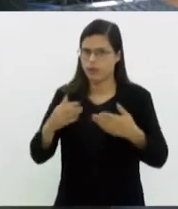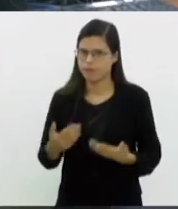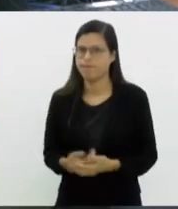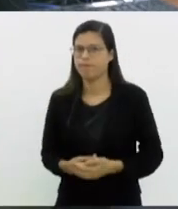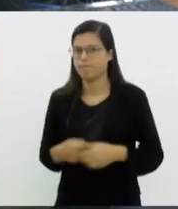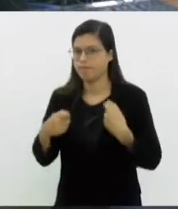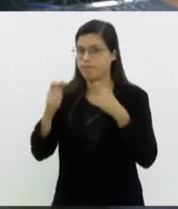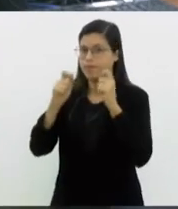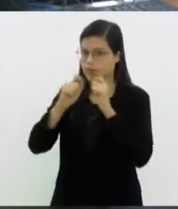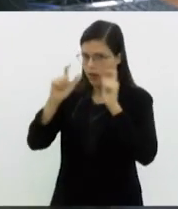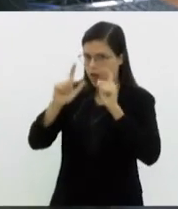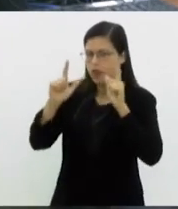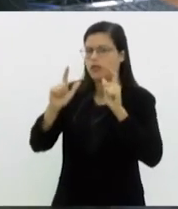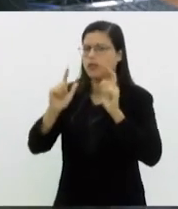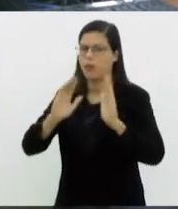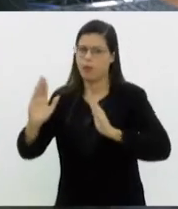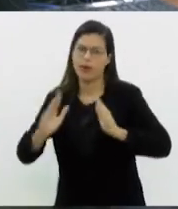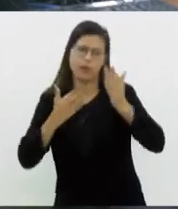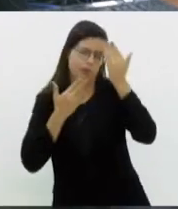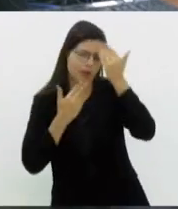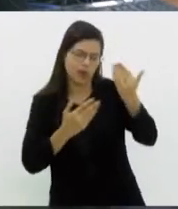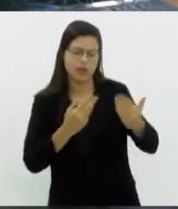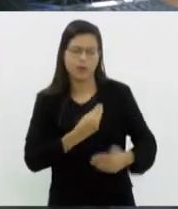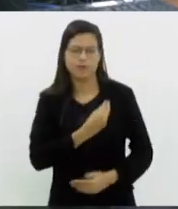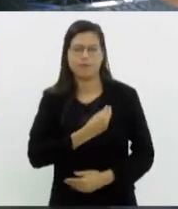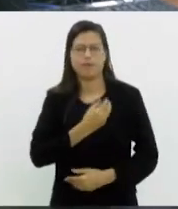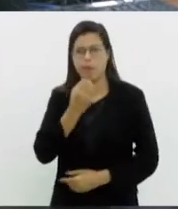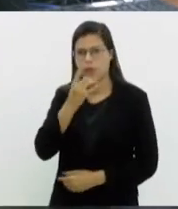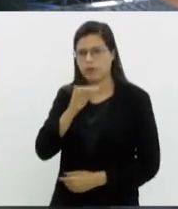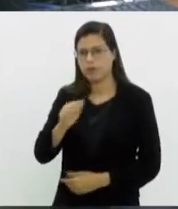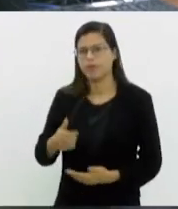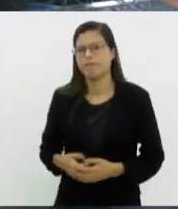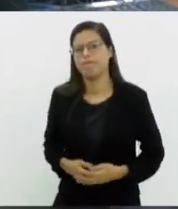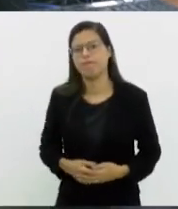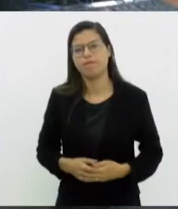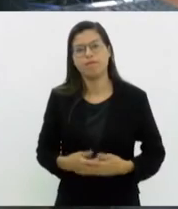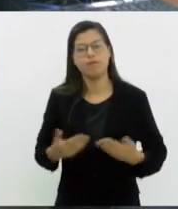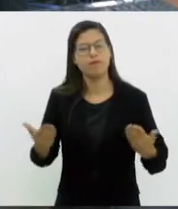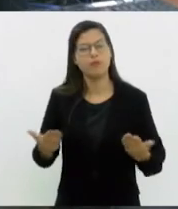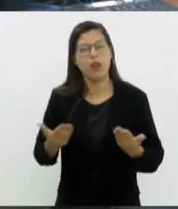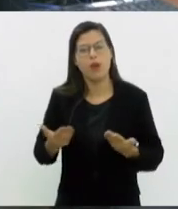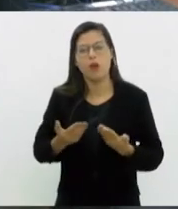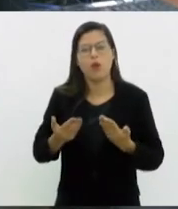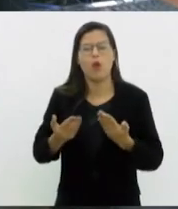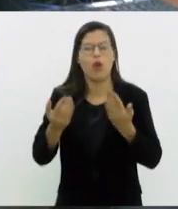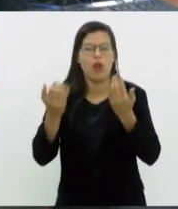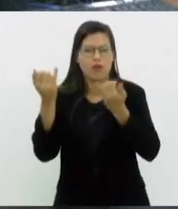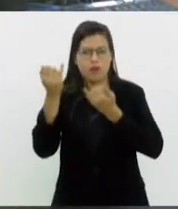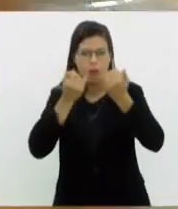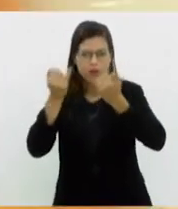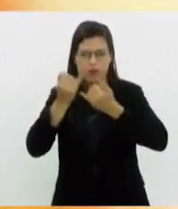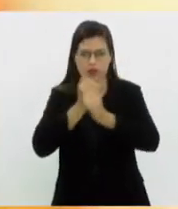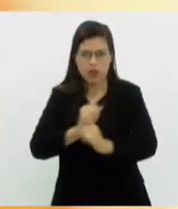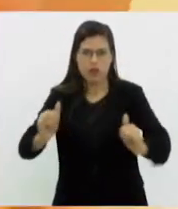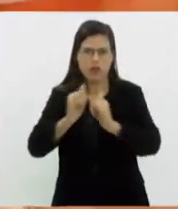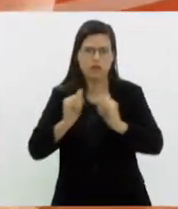Flavinha? Muito obrigado pela sua participação. Um bom dia para você. Vamos agora ao nosso giro de notícias de hoje.